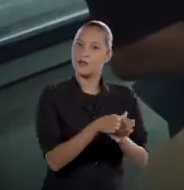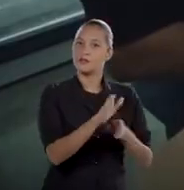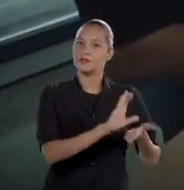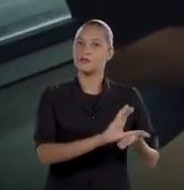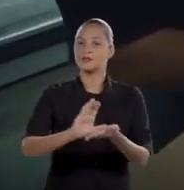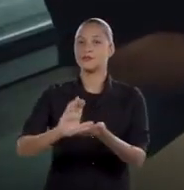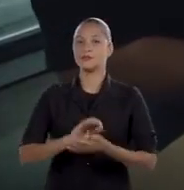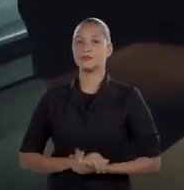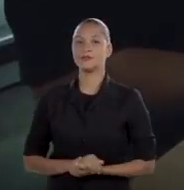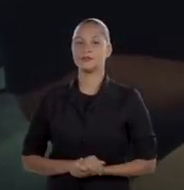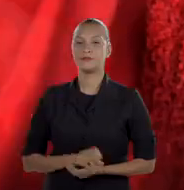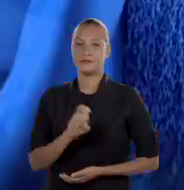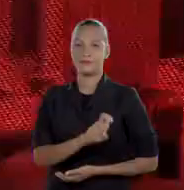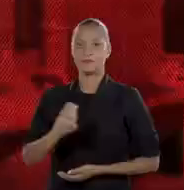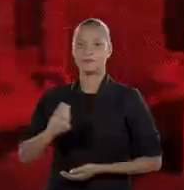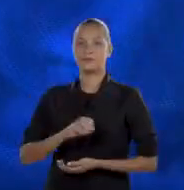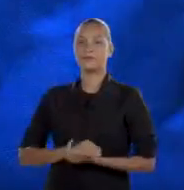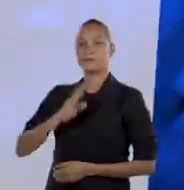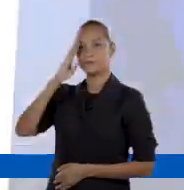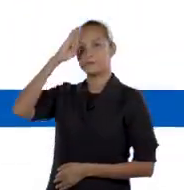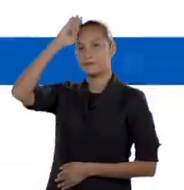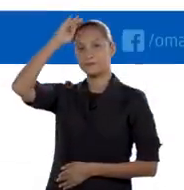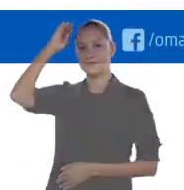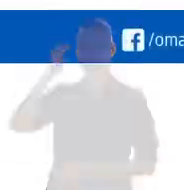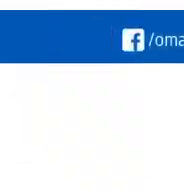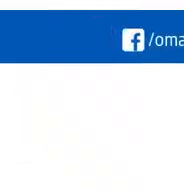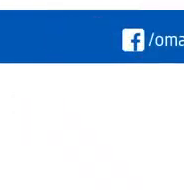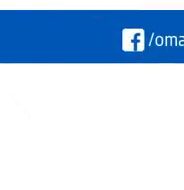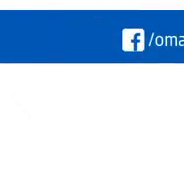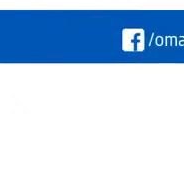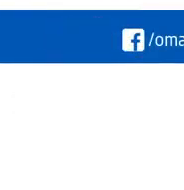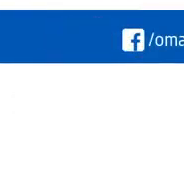orientação e financiamento. Fico, Fico, é a sombra!